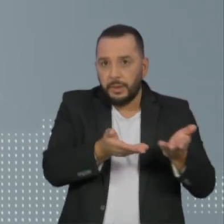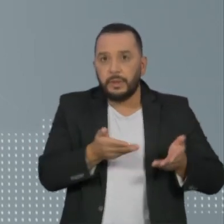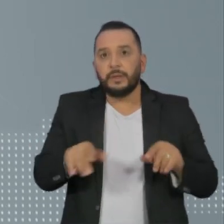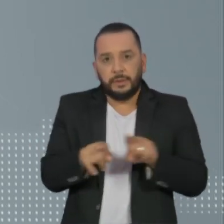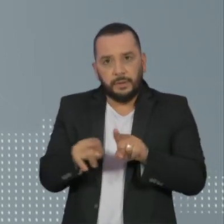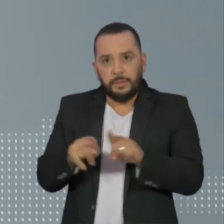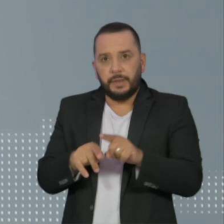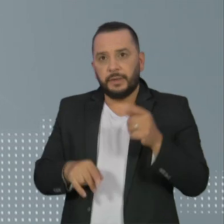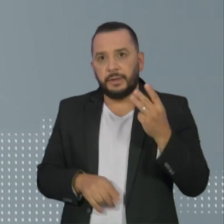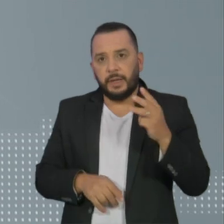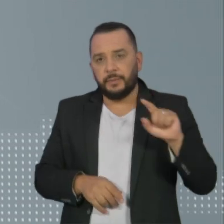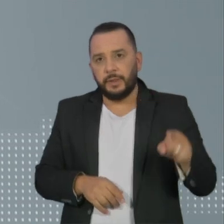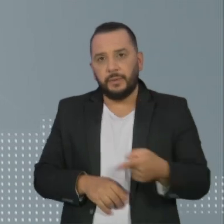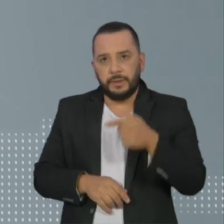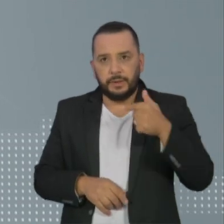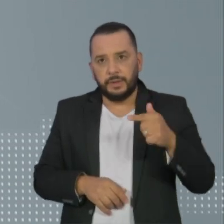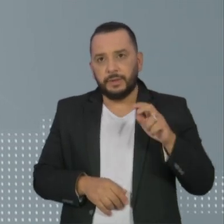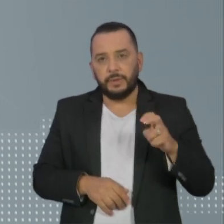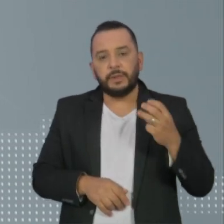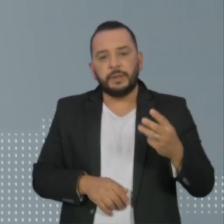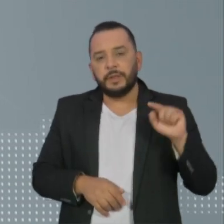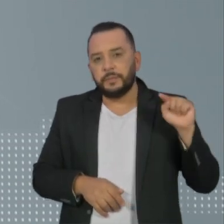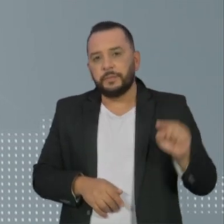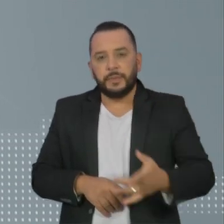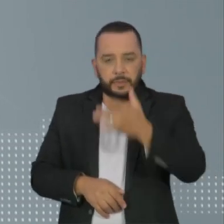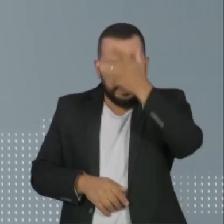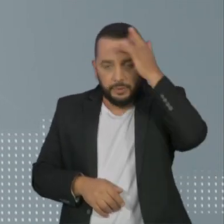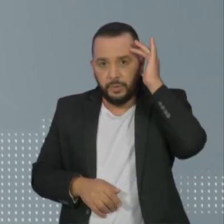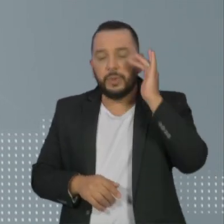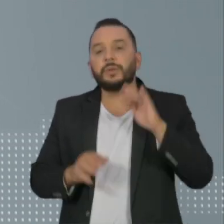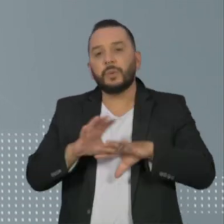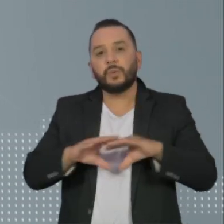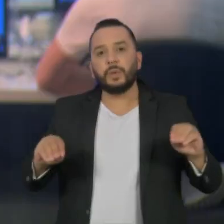3,753 mil considerados recuperados.